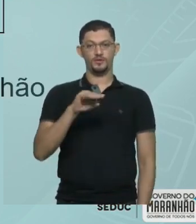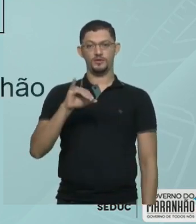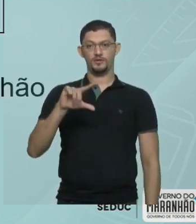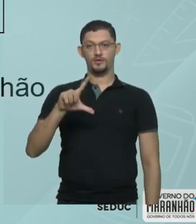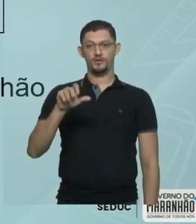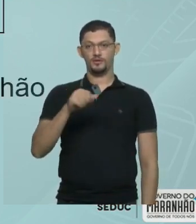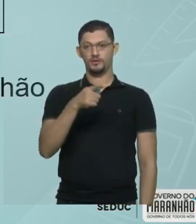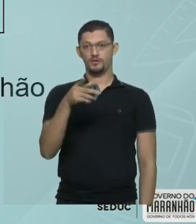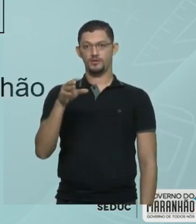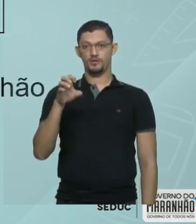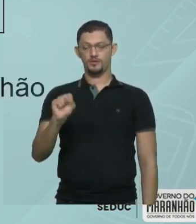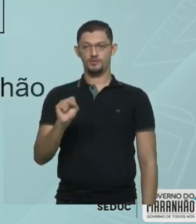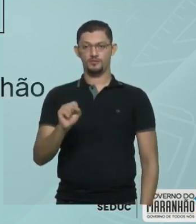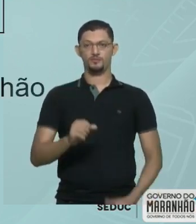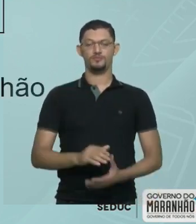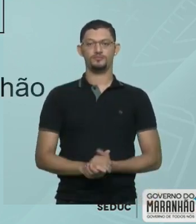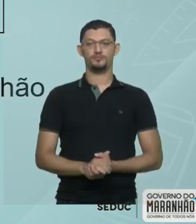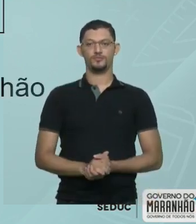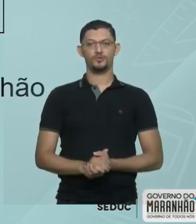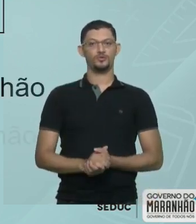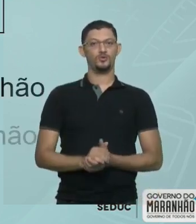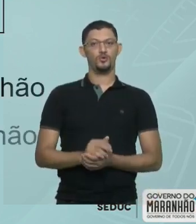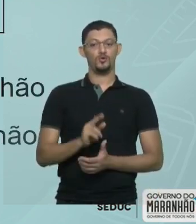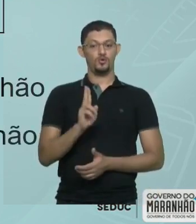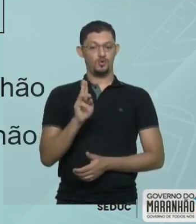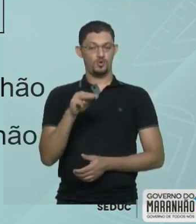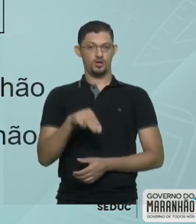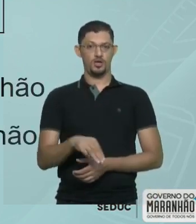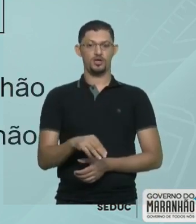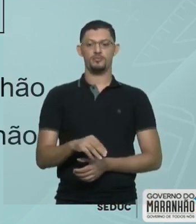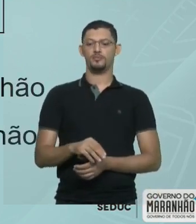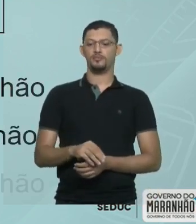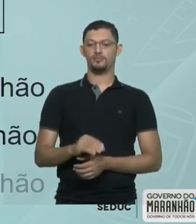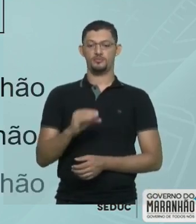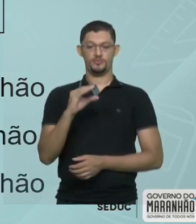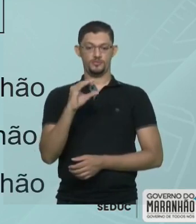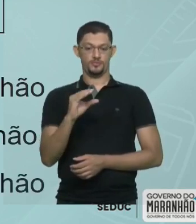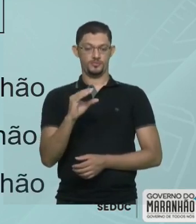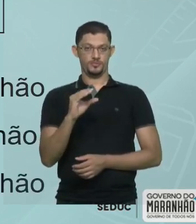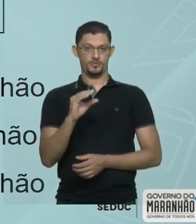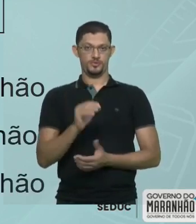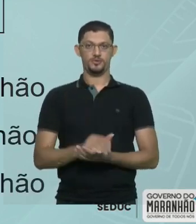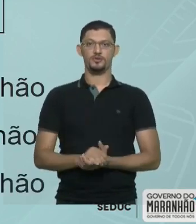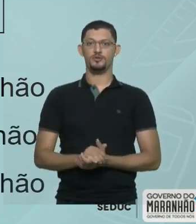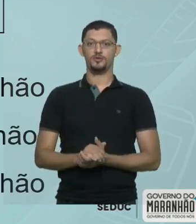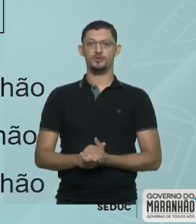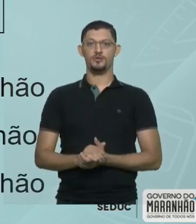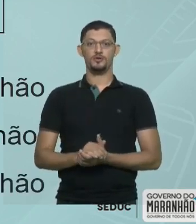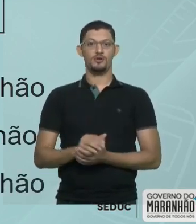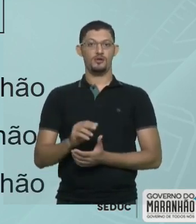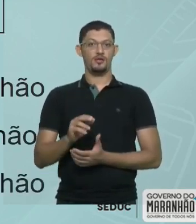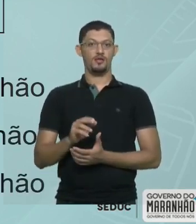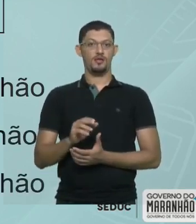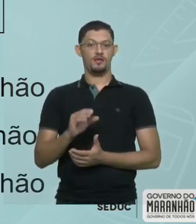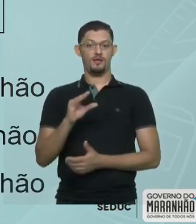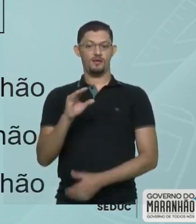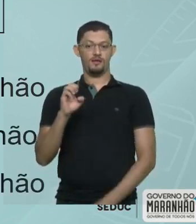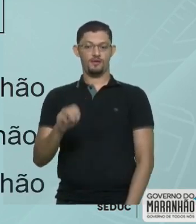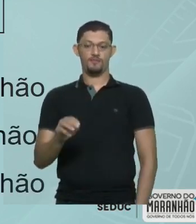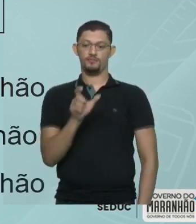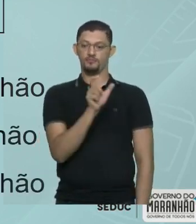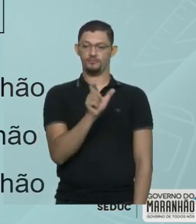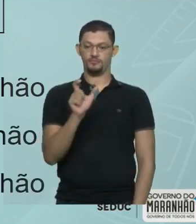ter unidade de milhão, dezena de milhão e centena de milhão. Então, observa que cada